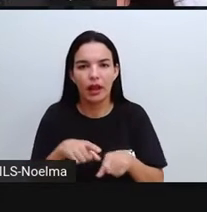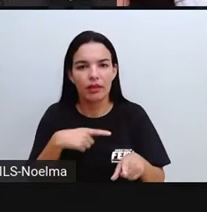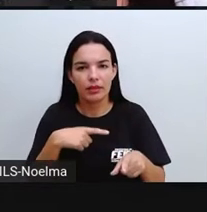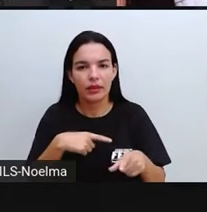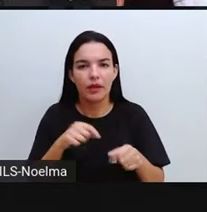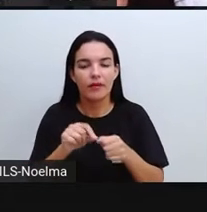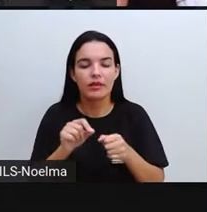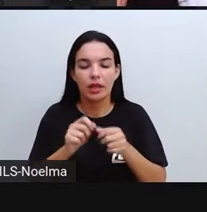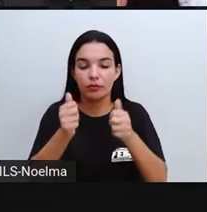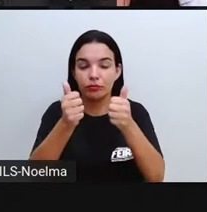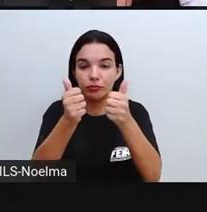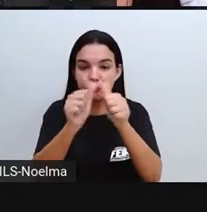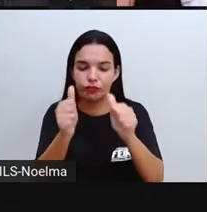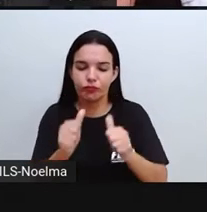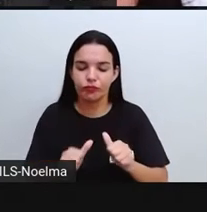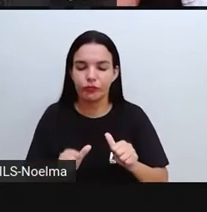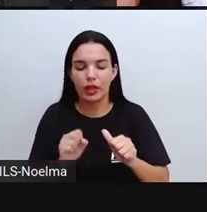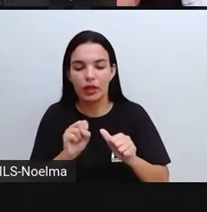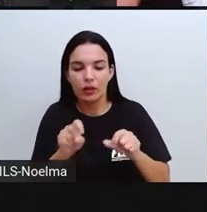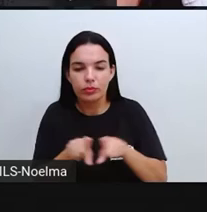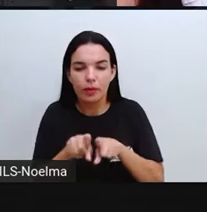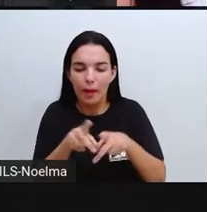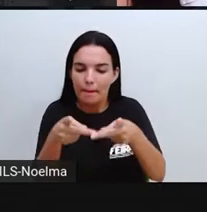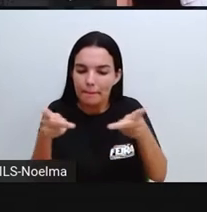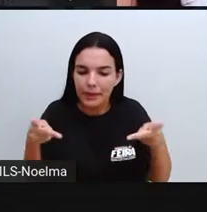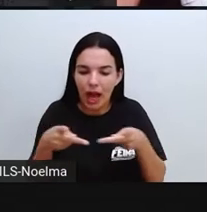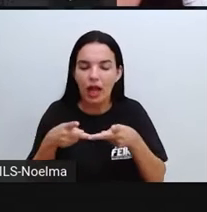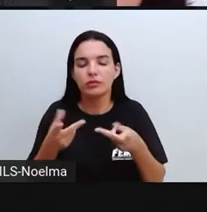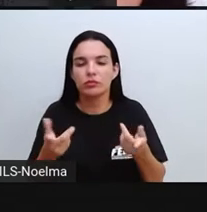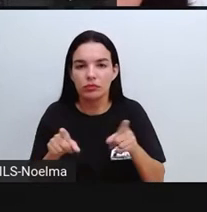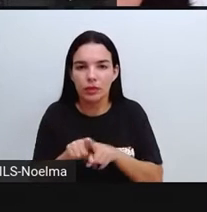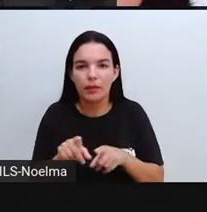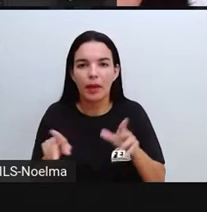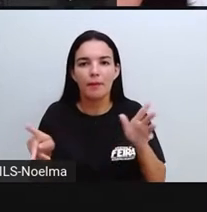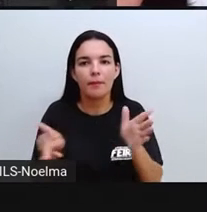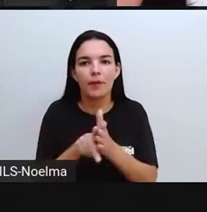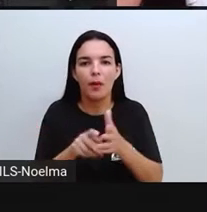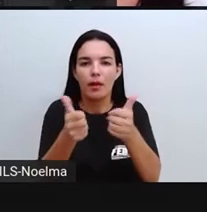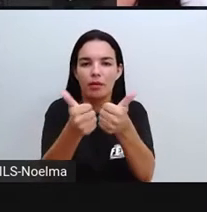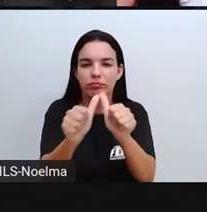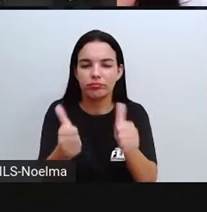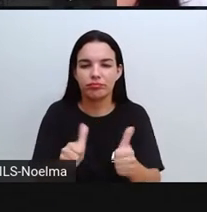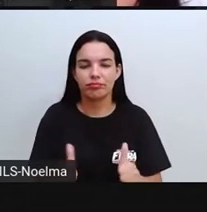objetos, utensílios e para fazer as próprias esculturas.